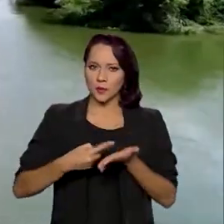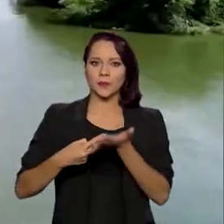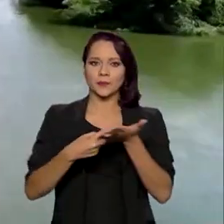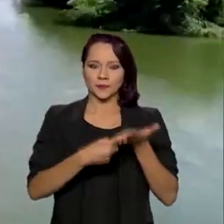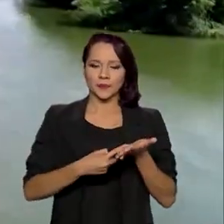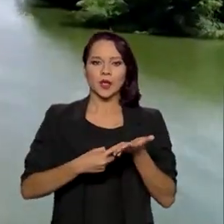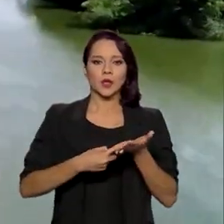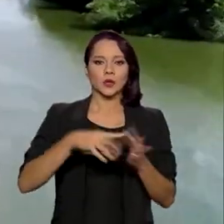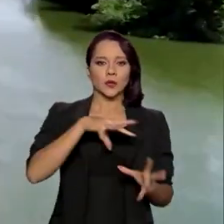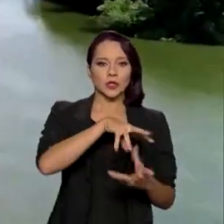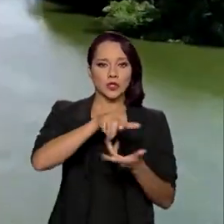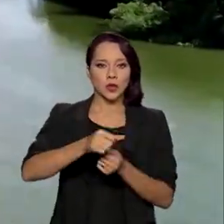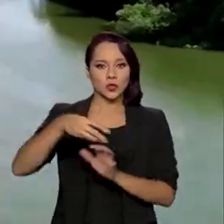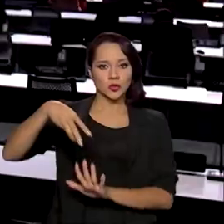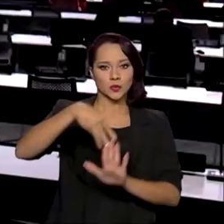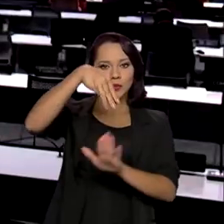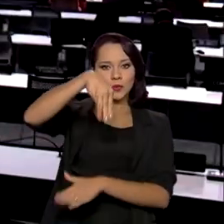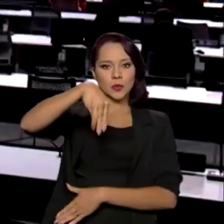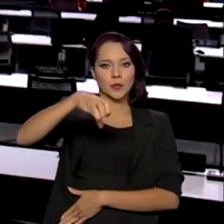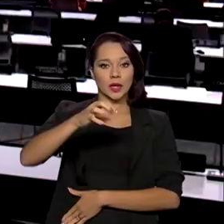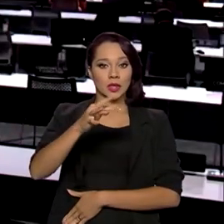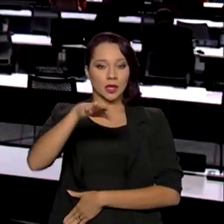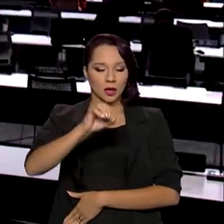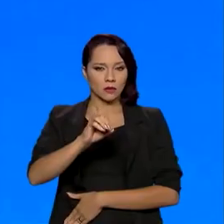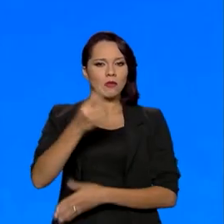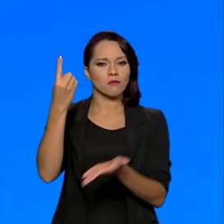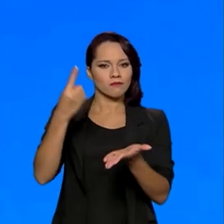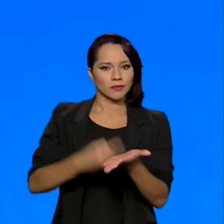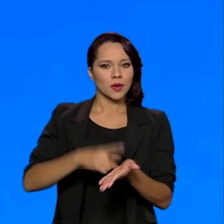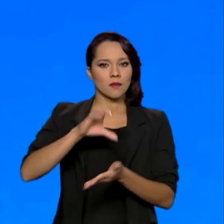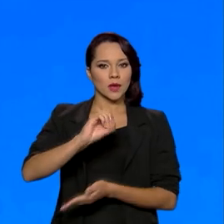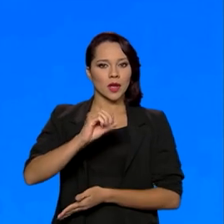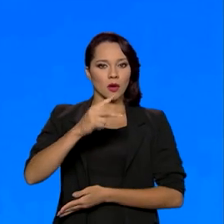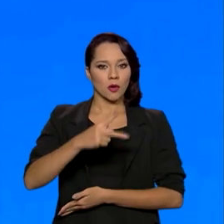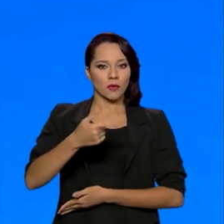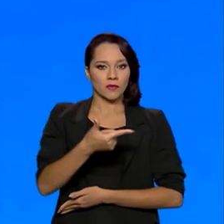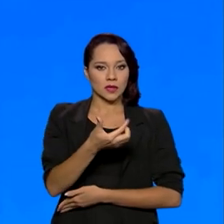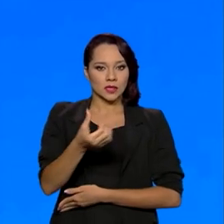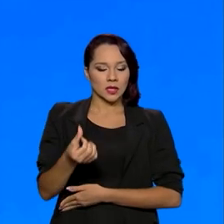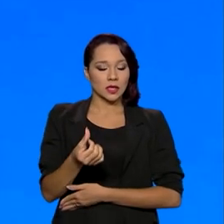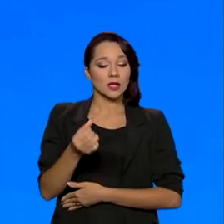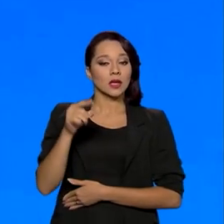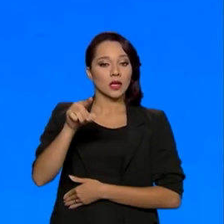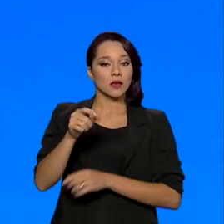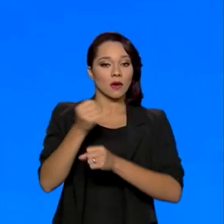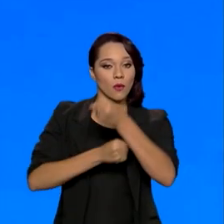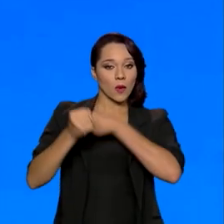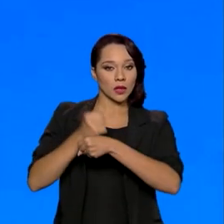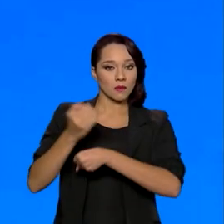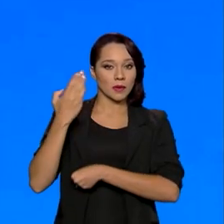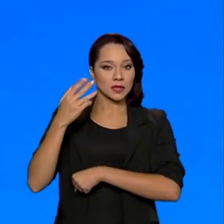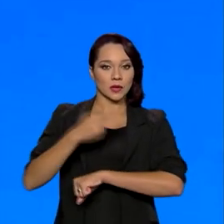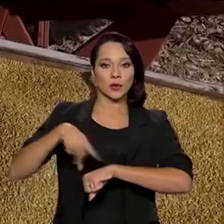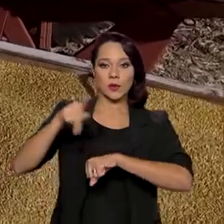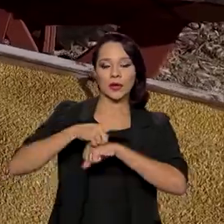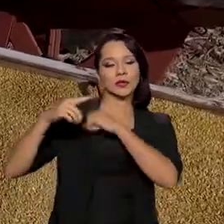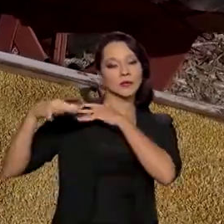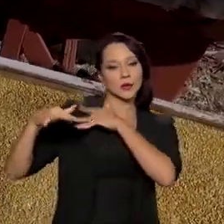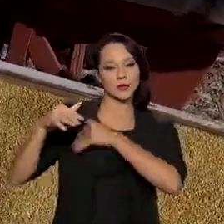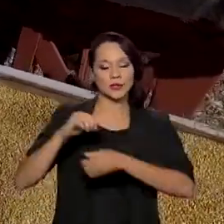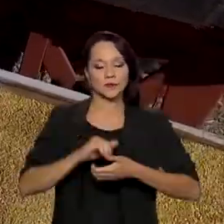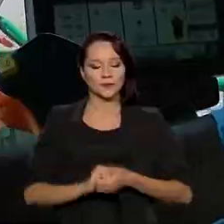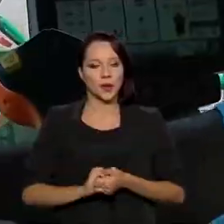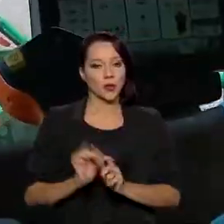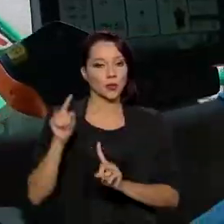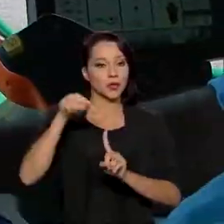Compromisso Global de Metano, firmado durante a Cúpula do Clima das Nações Unidas, realizada ano passado na Escócia. A